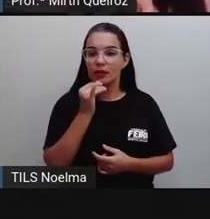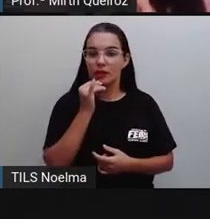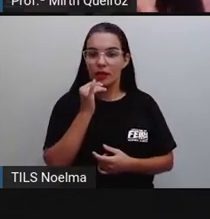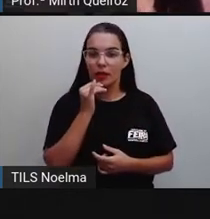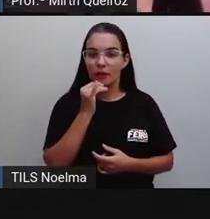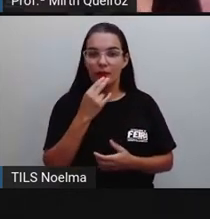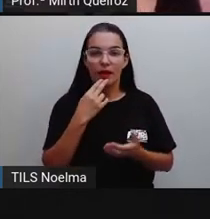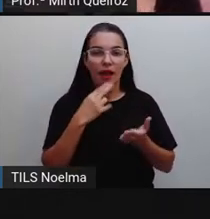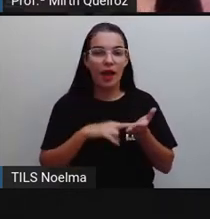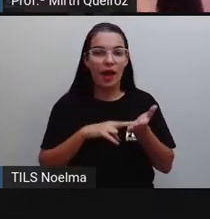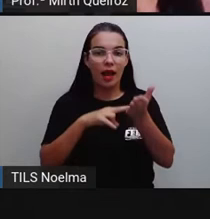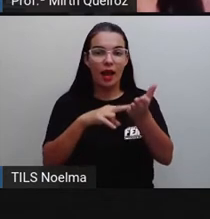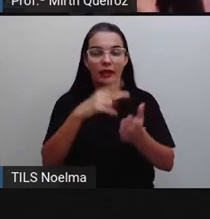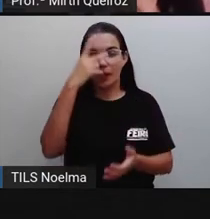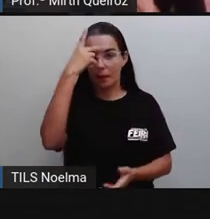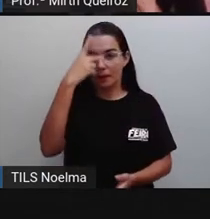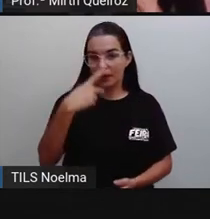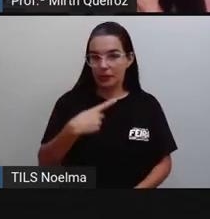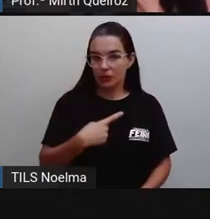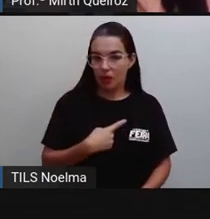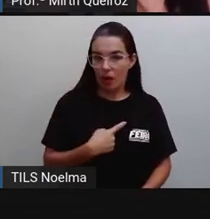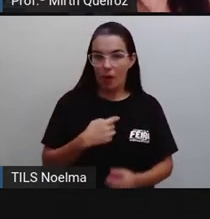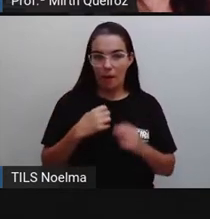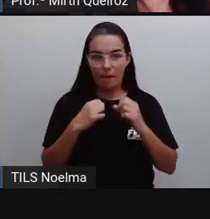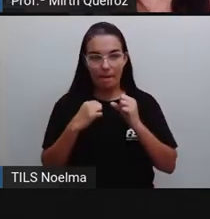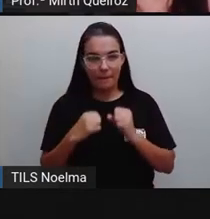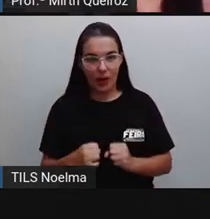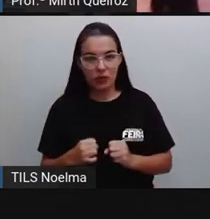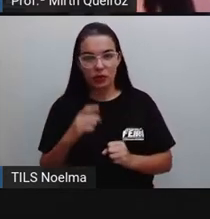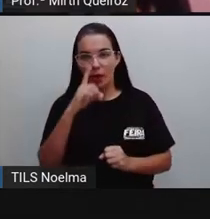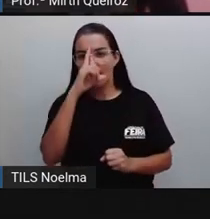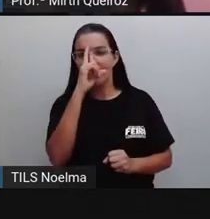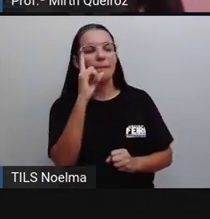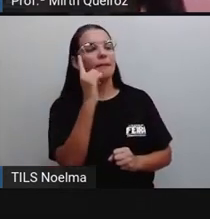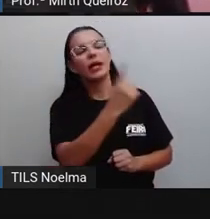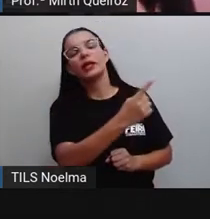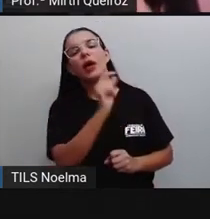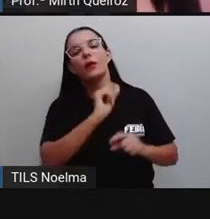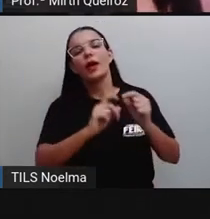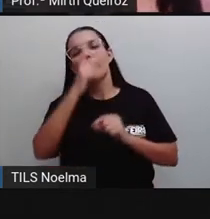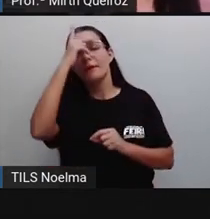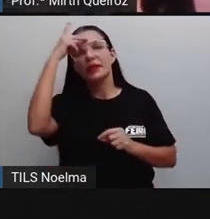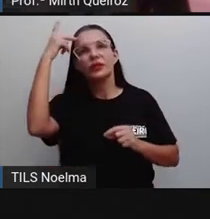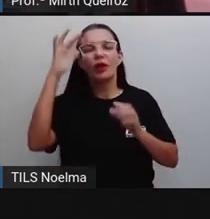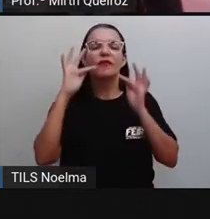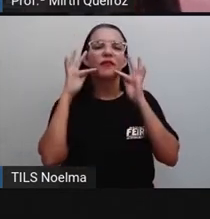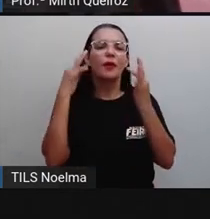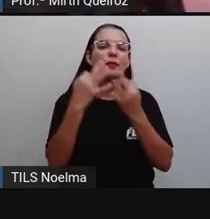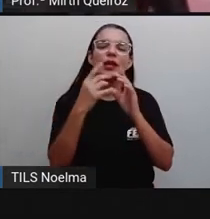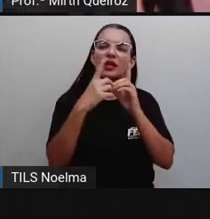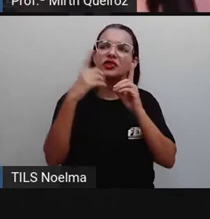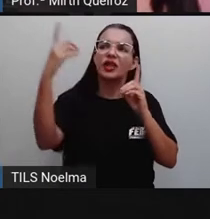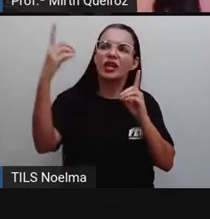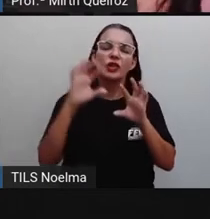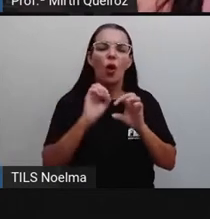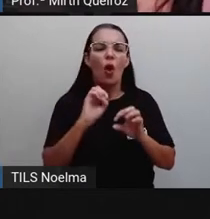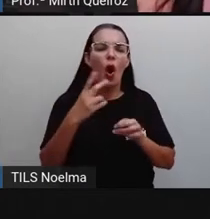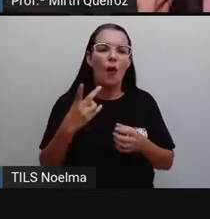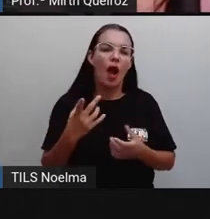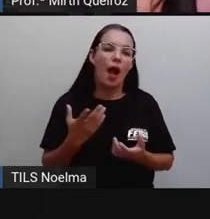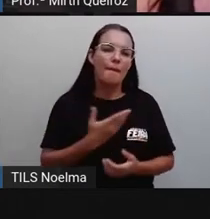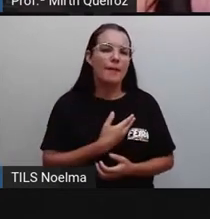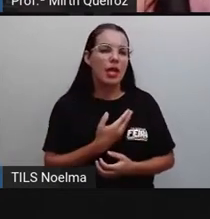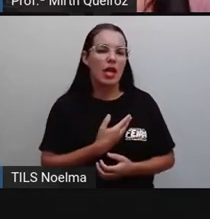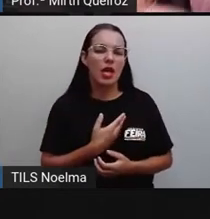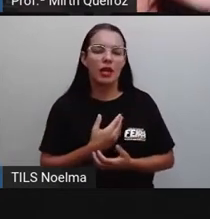a carta pessoal, né? Que você pode enviar para um parente que está distante, para um amigo. Ah, eu quero enviar